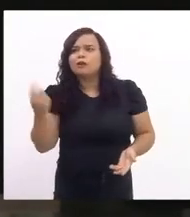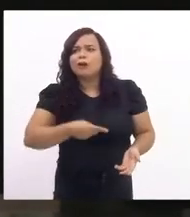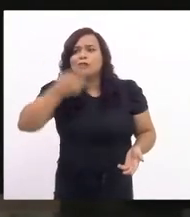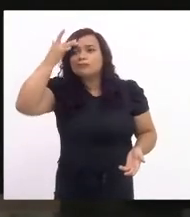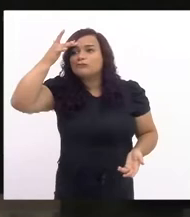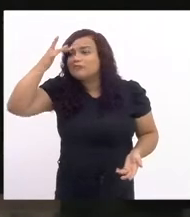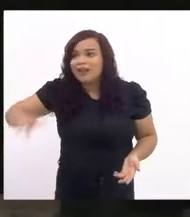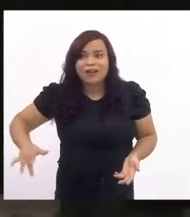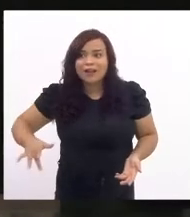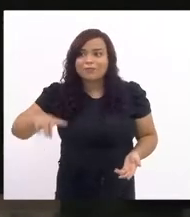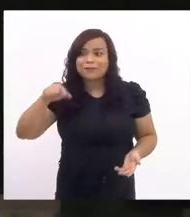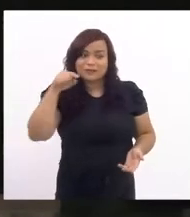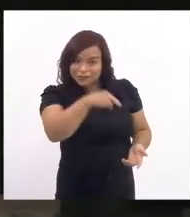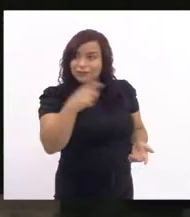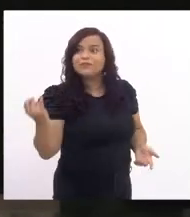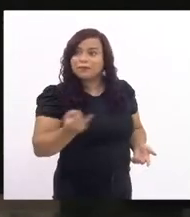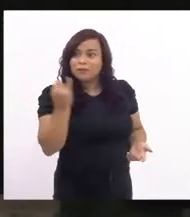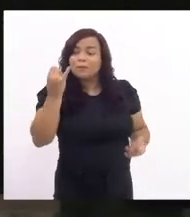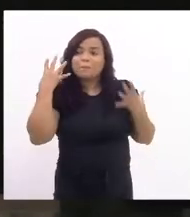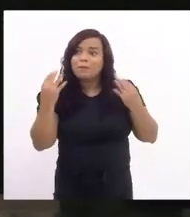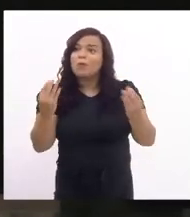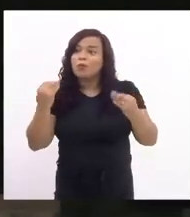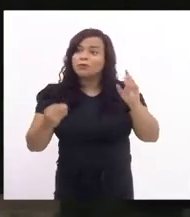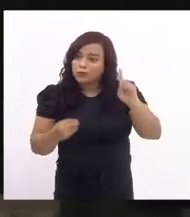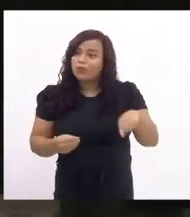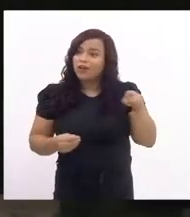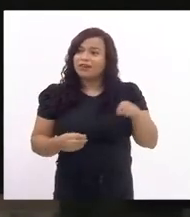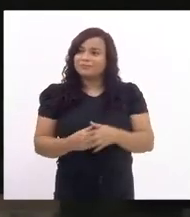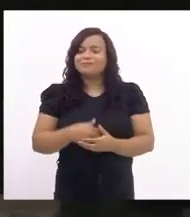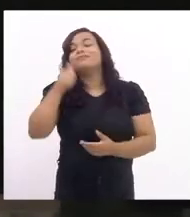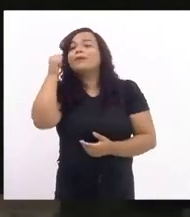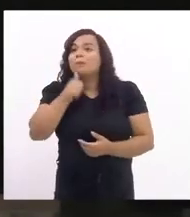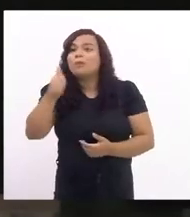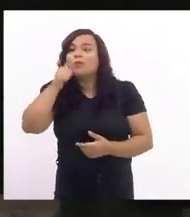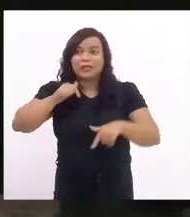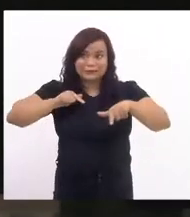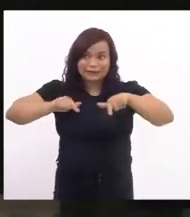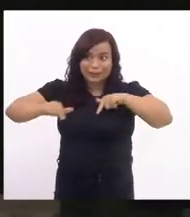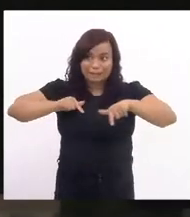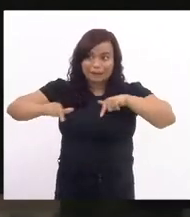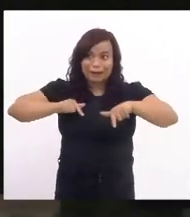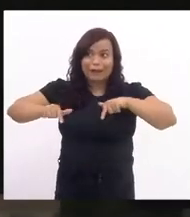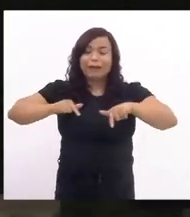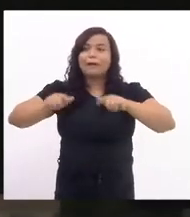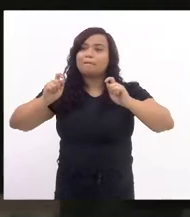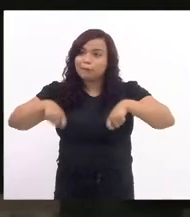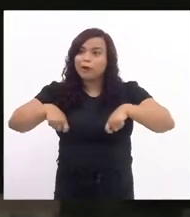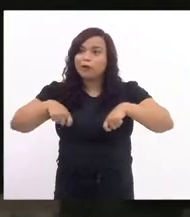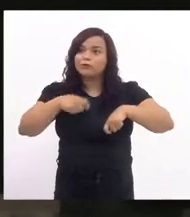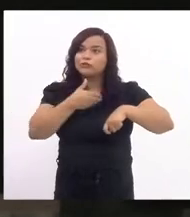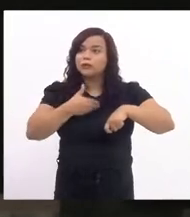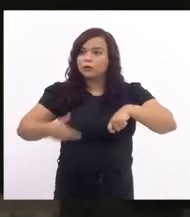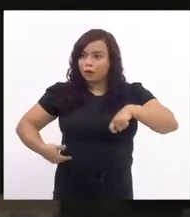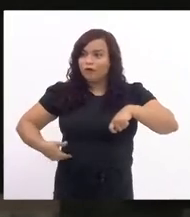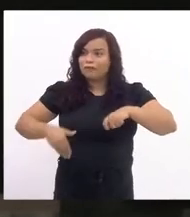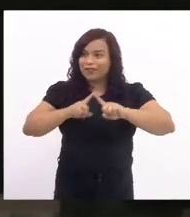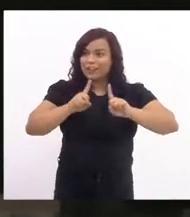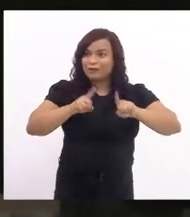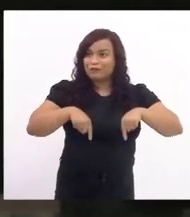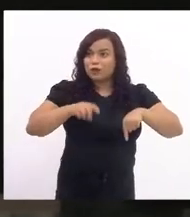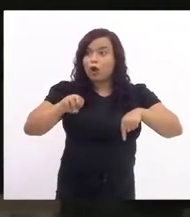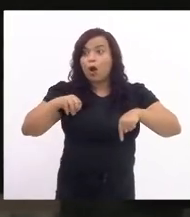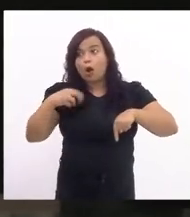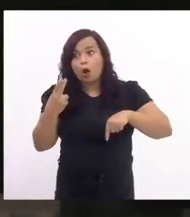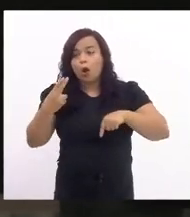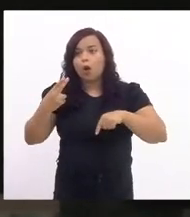quanto que isso é importante as trabalhadoras sejam elas servidoras ou contratadas